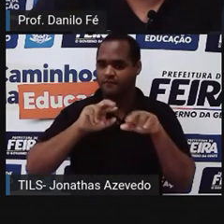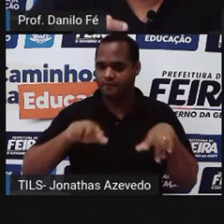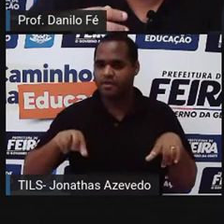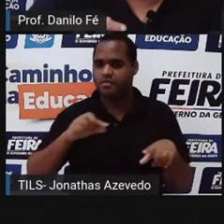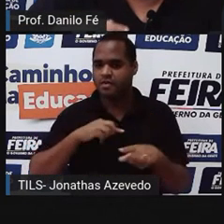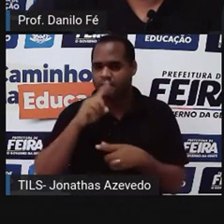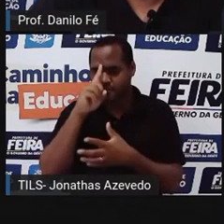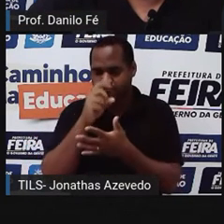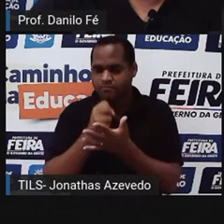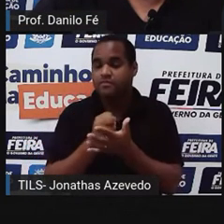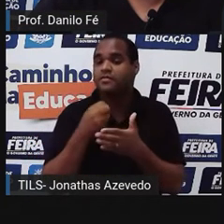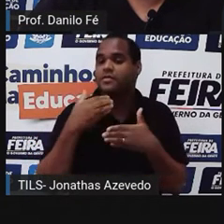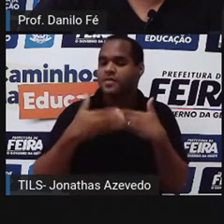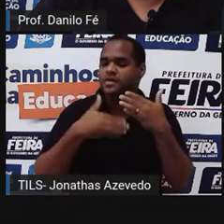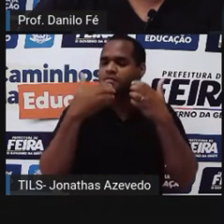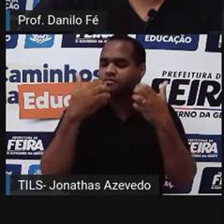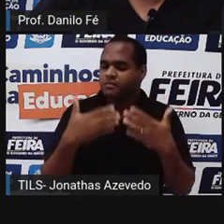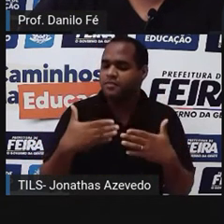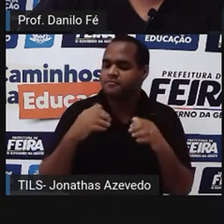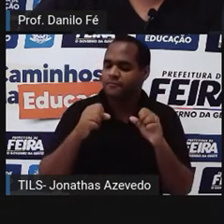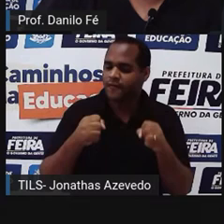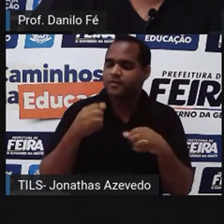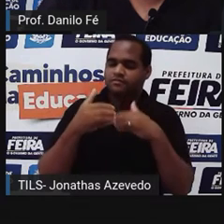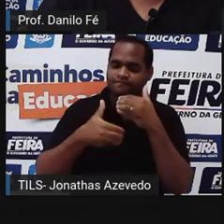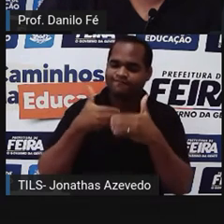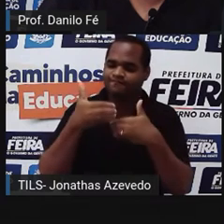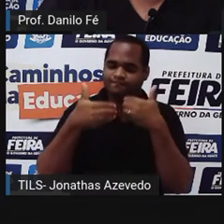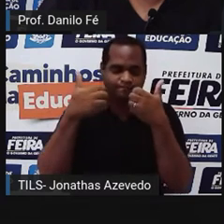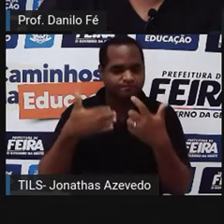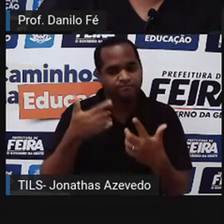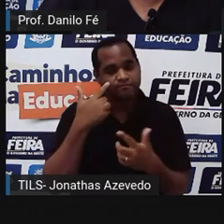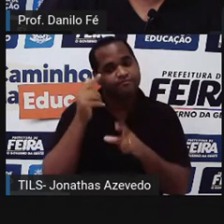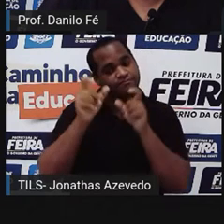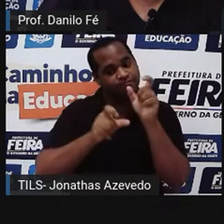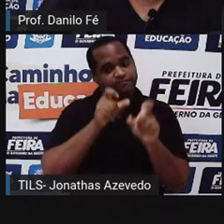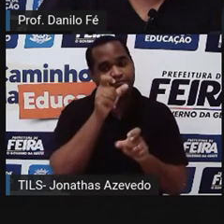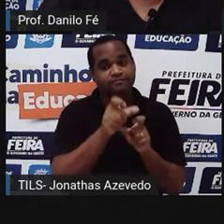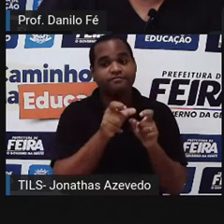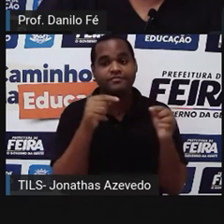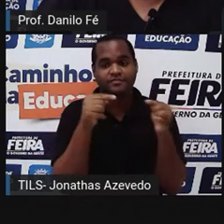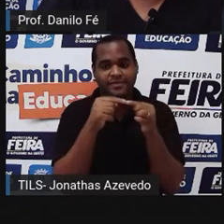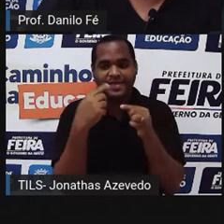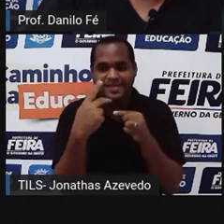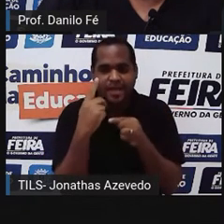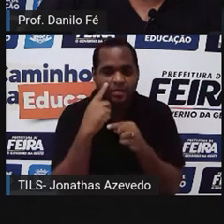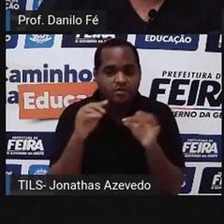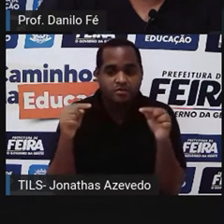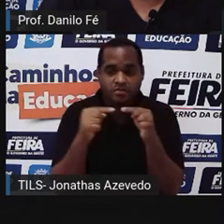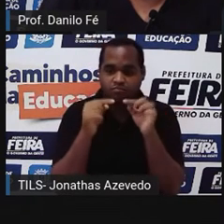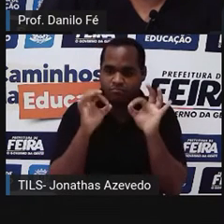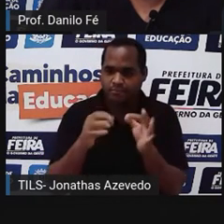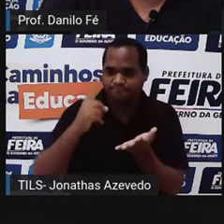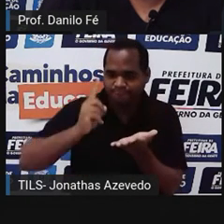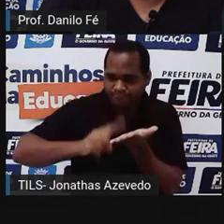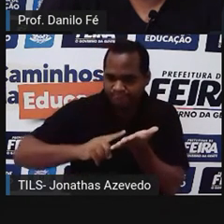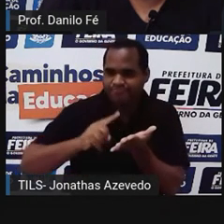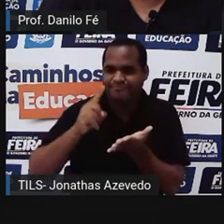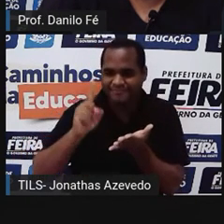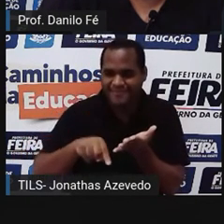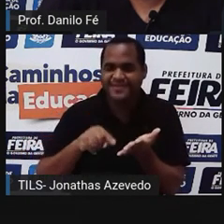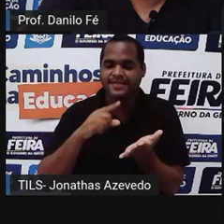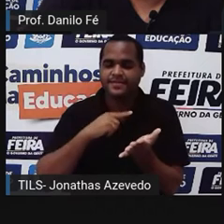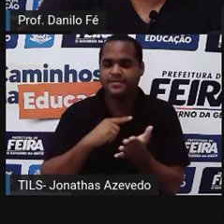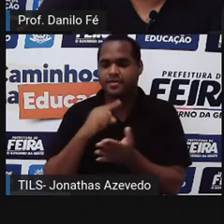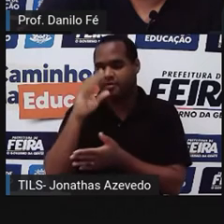vocês entendam que, gradativamente, aquelas características que estabeleciam o pacto colonial que havia